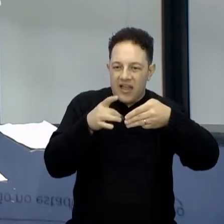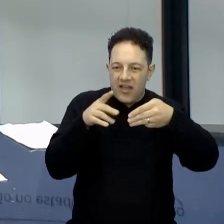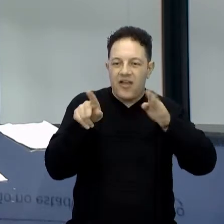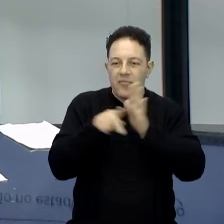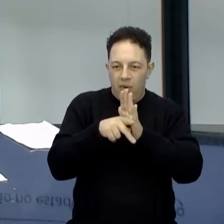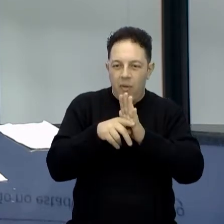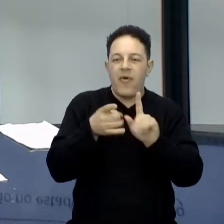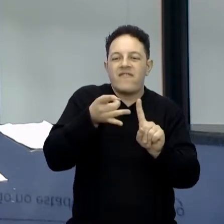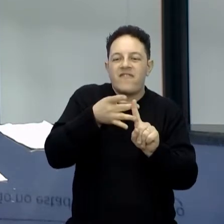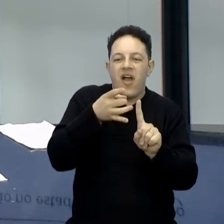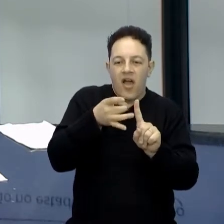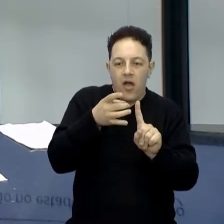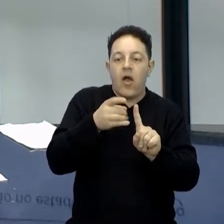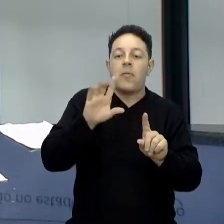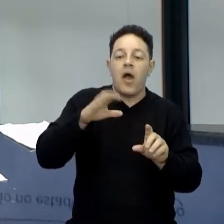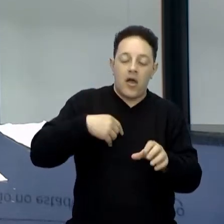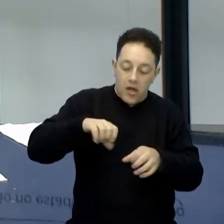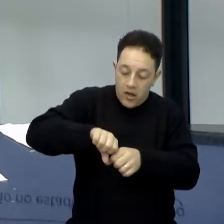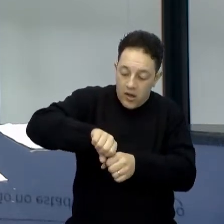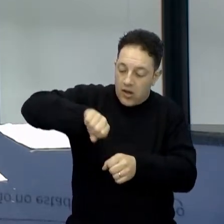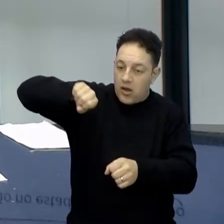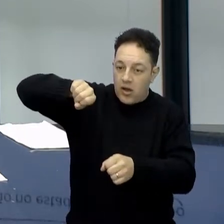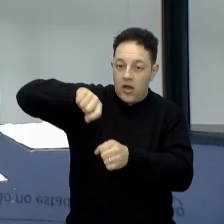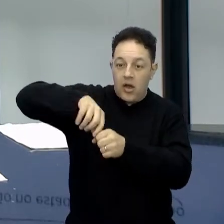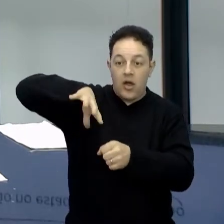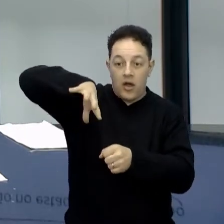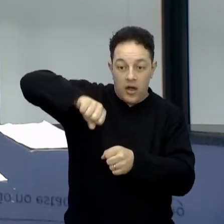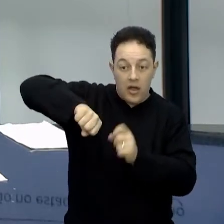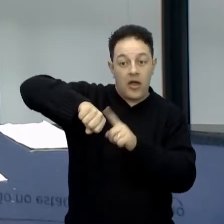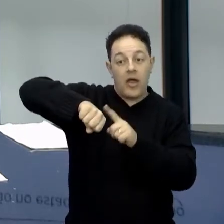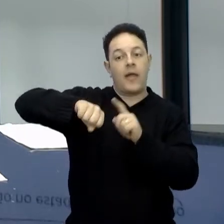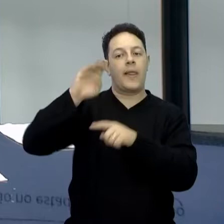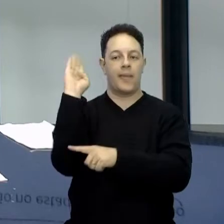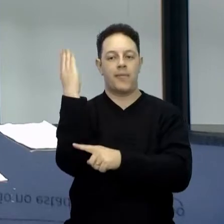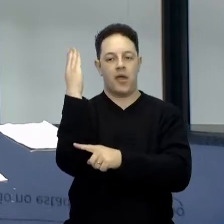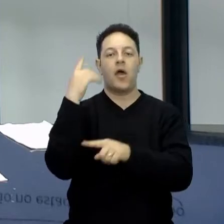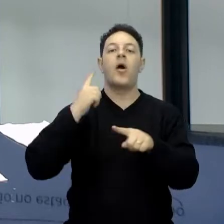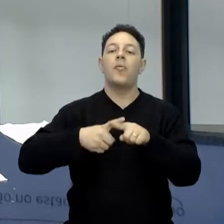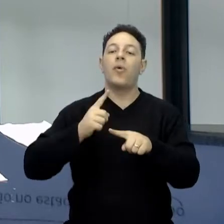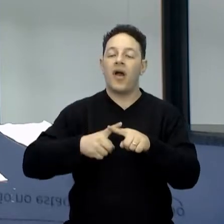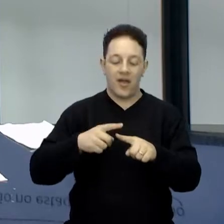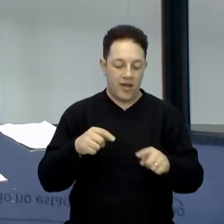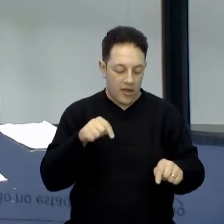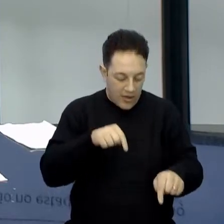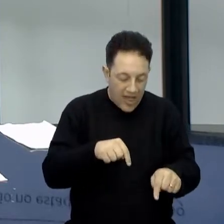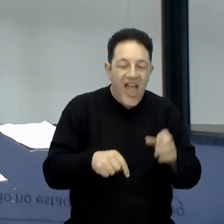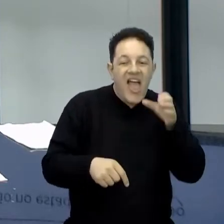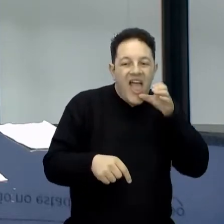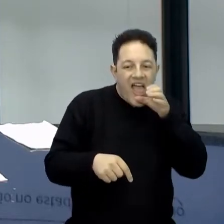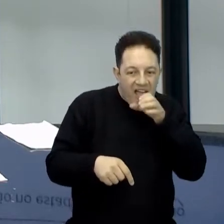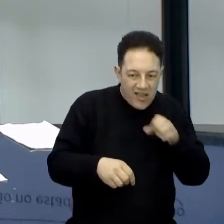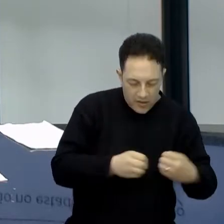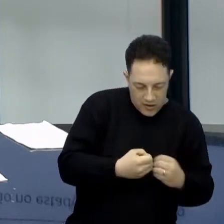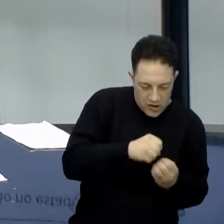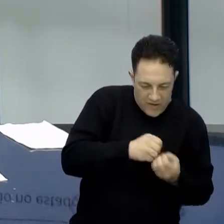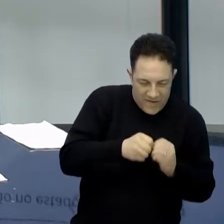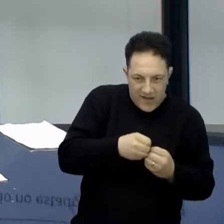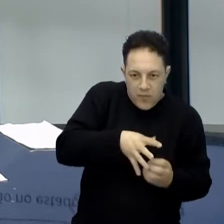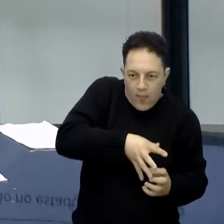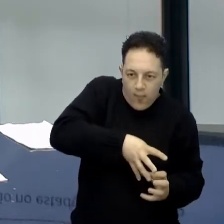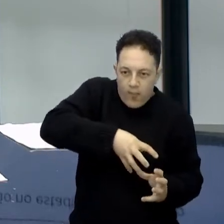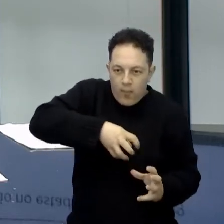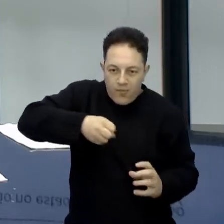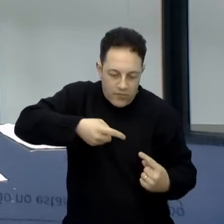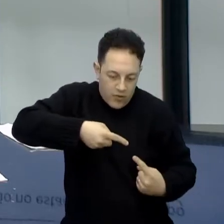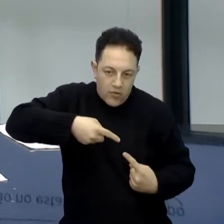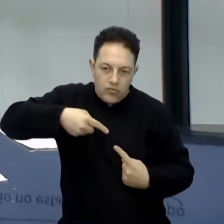metal e o metal passa partícula por partícula, uma pra outra, até aquecer o outro lado. Então, chama-se condução. Ela